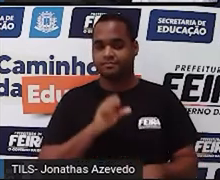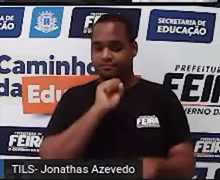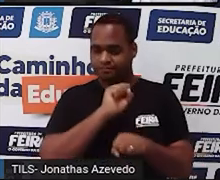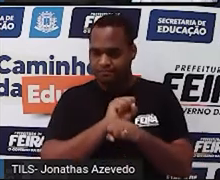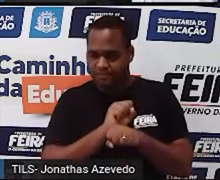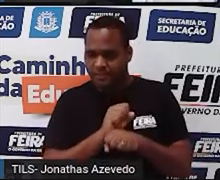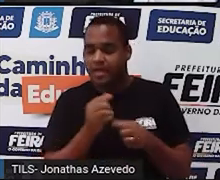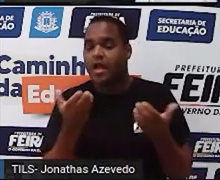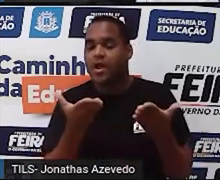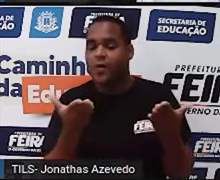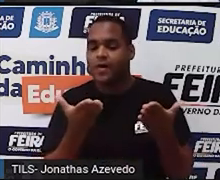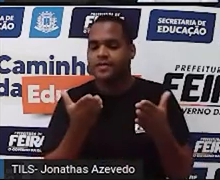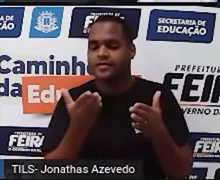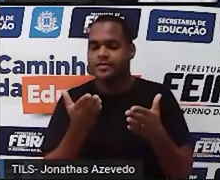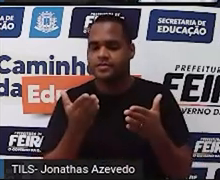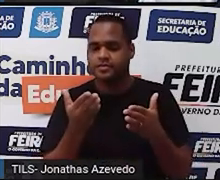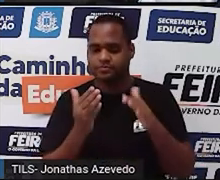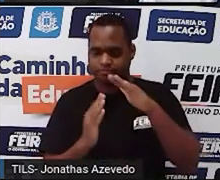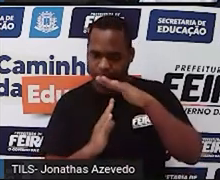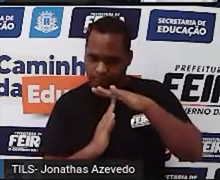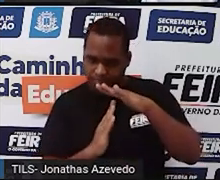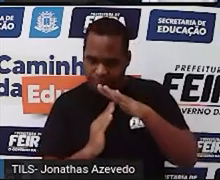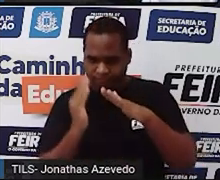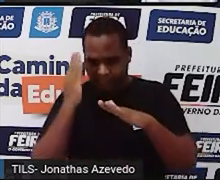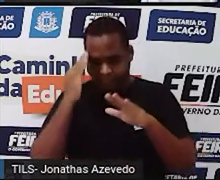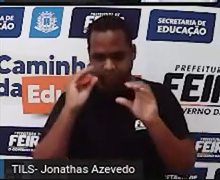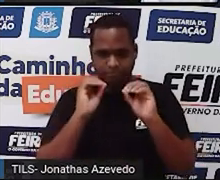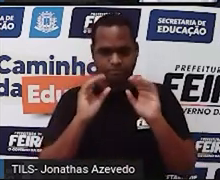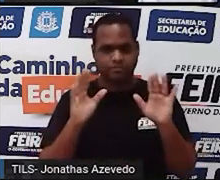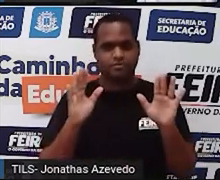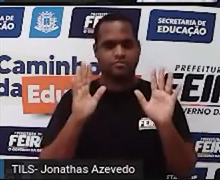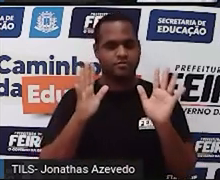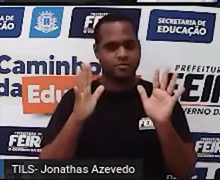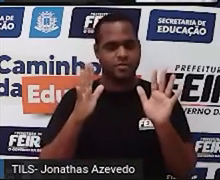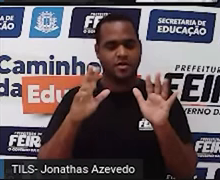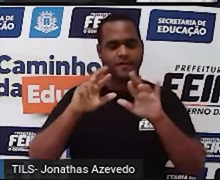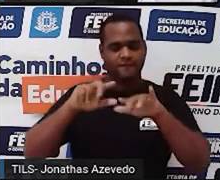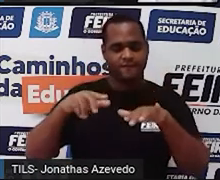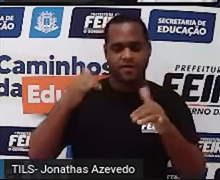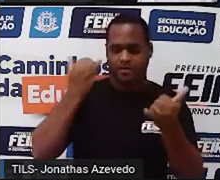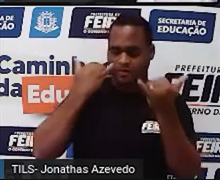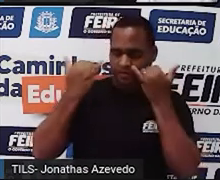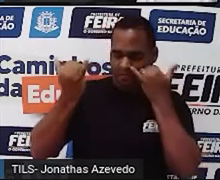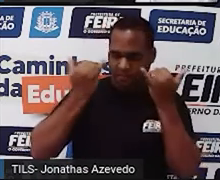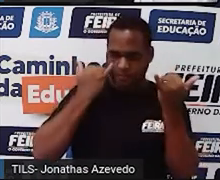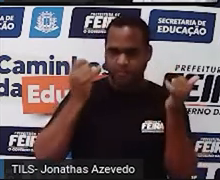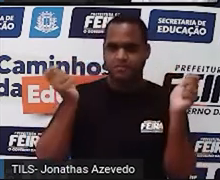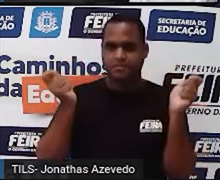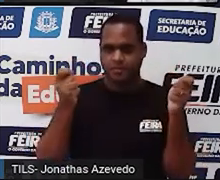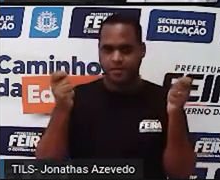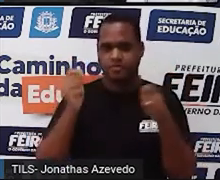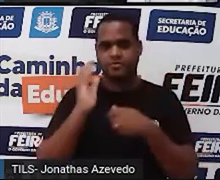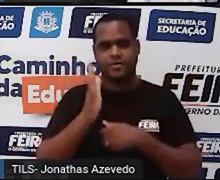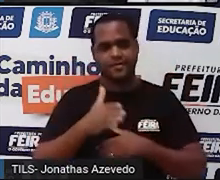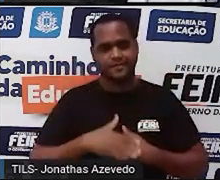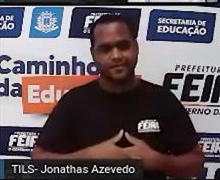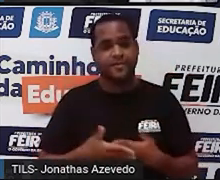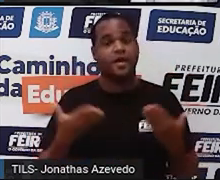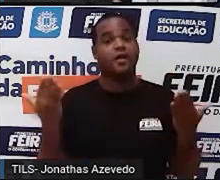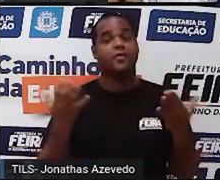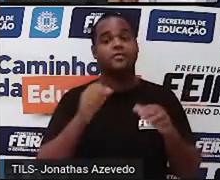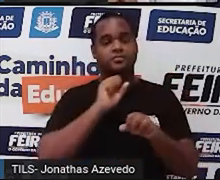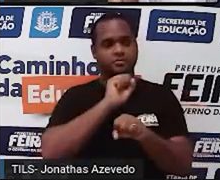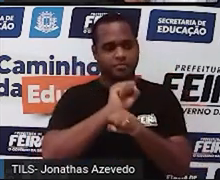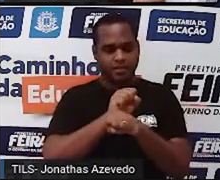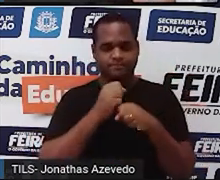Bom, até esse momento a gente ouviu e viu muita coisa. Então, o que é que a gente vai fazer?